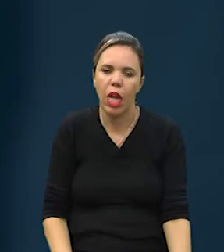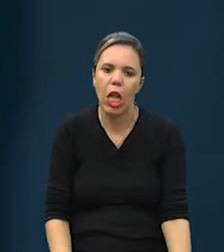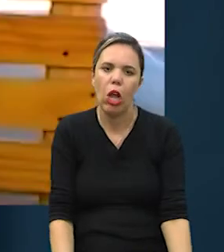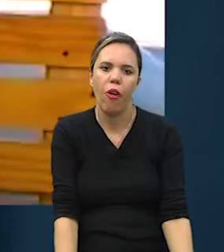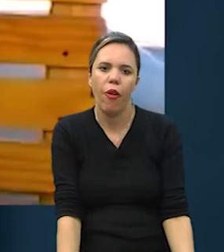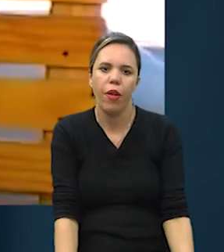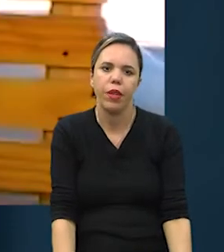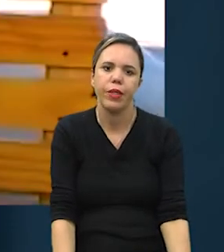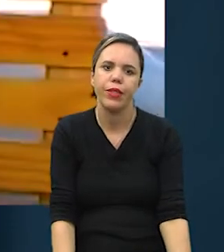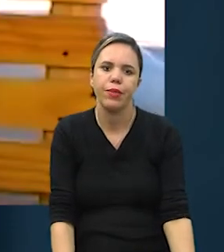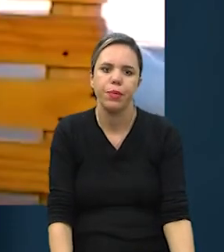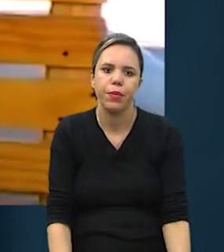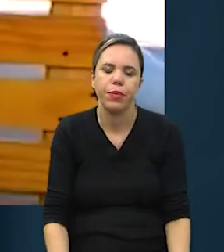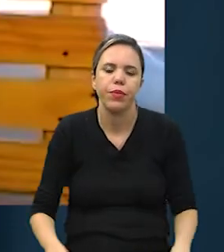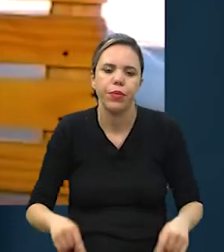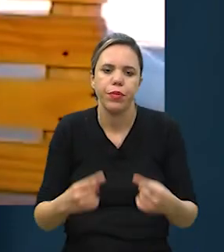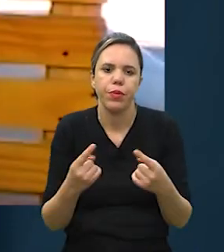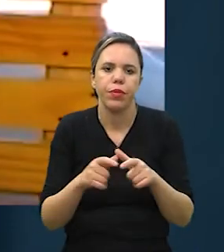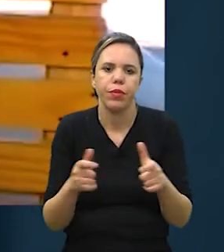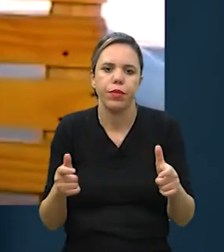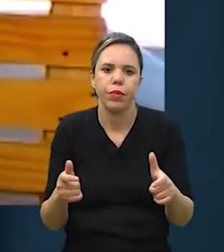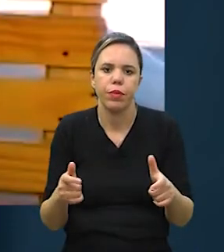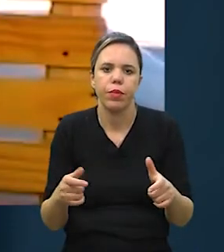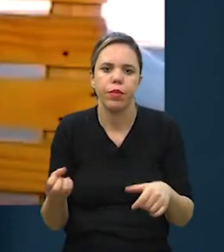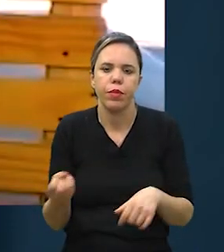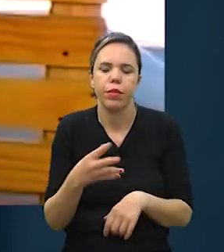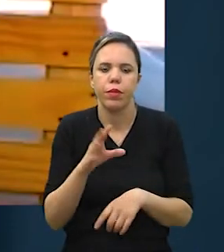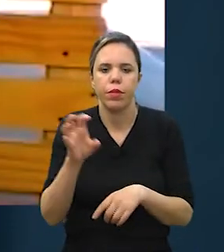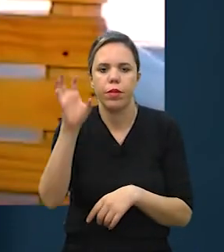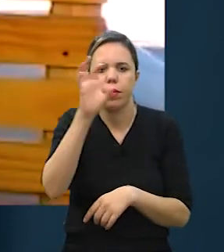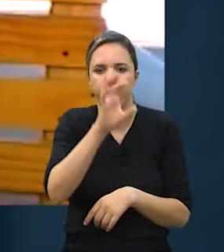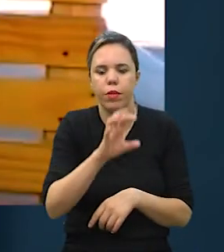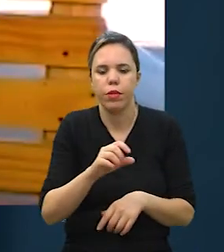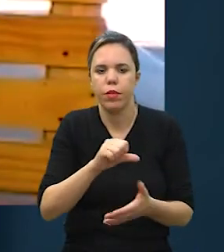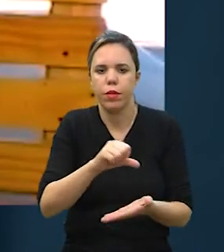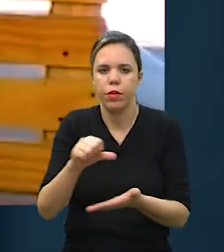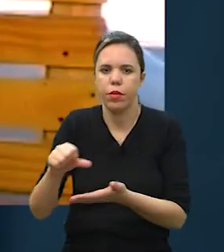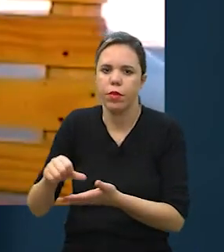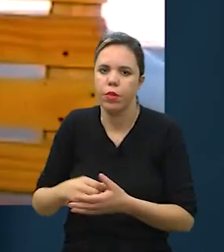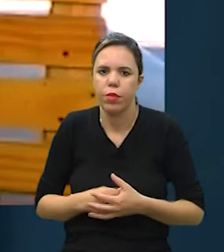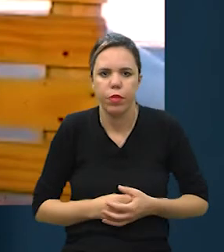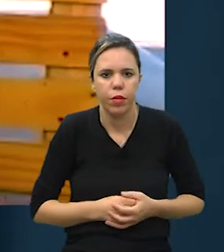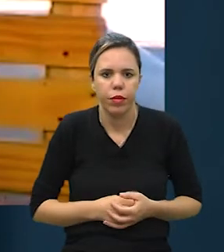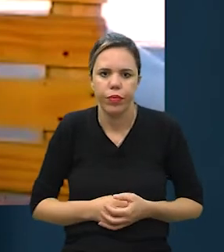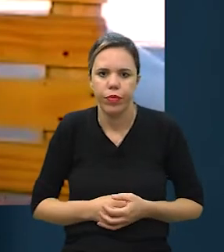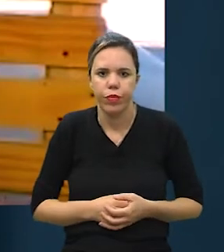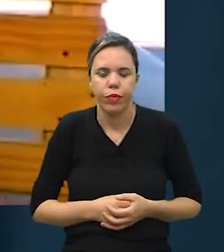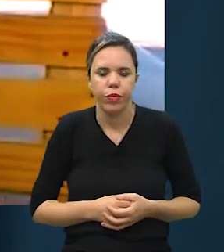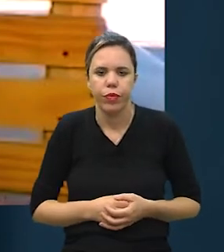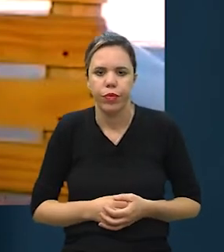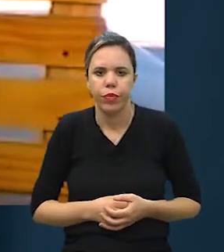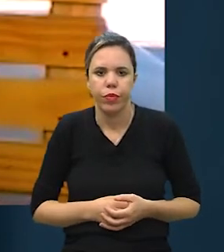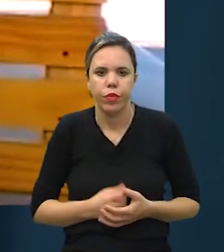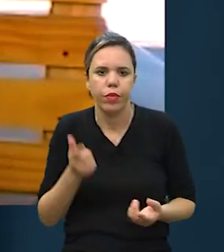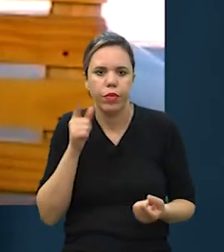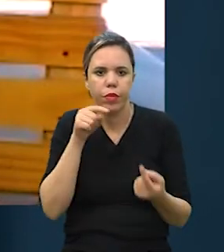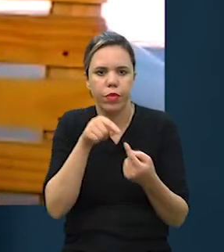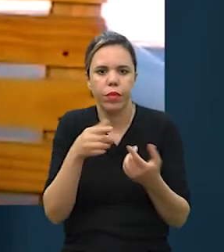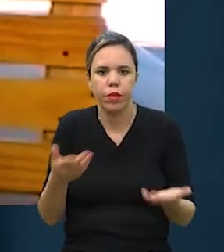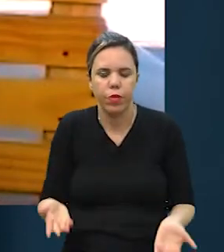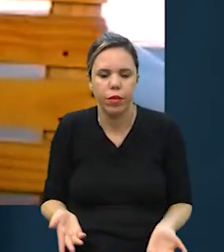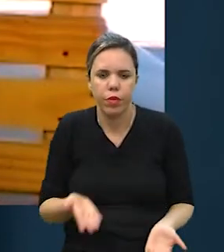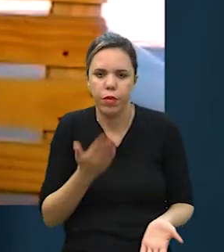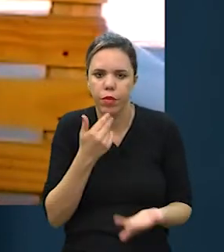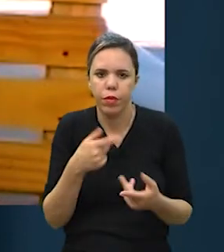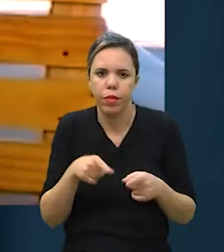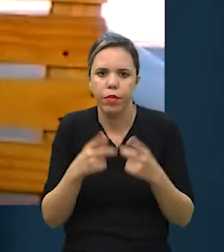pés. Aí, o nosso desafio é crescer para novos estados, novas regiões e alcançando,